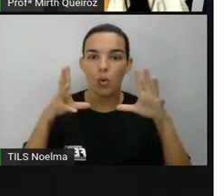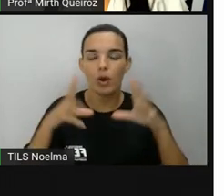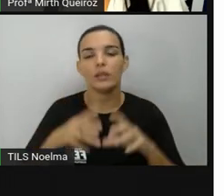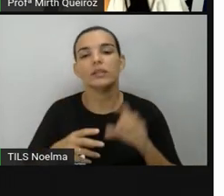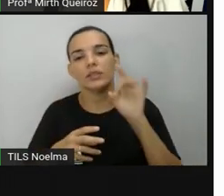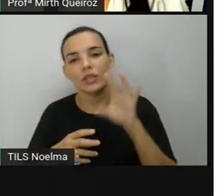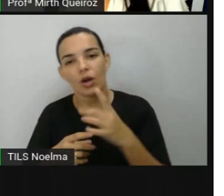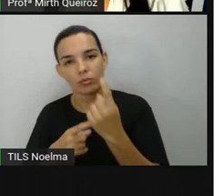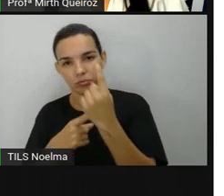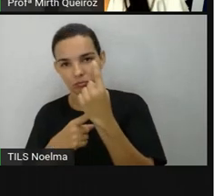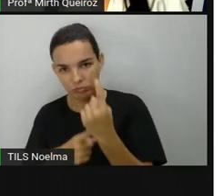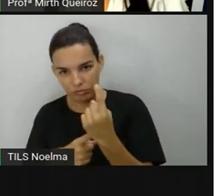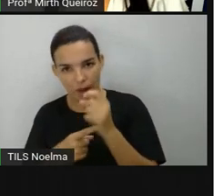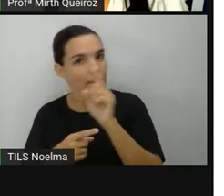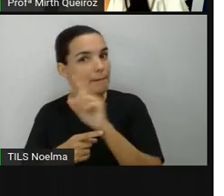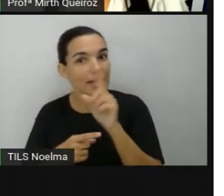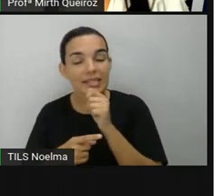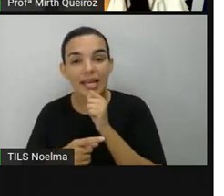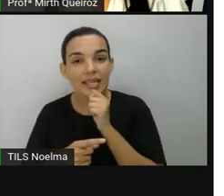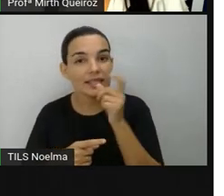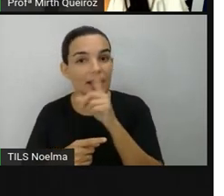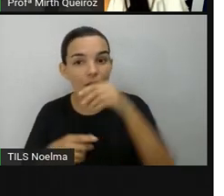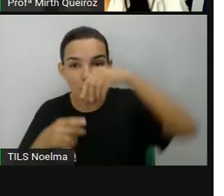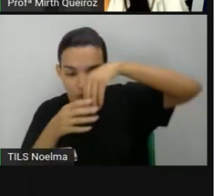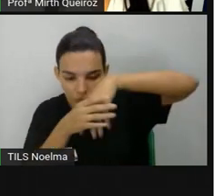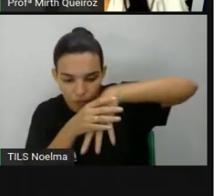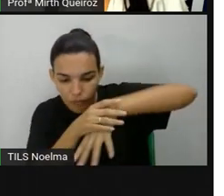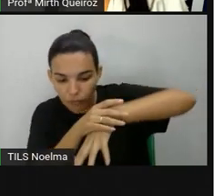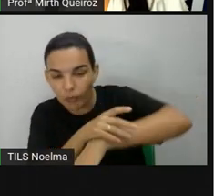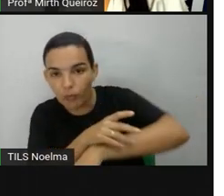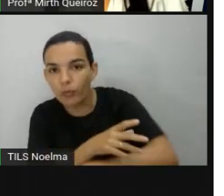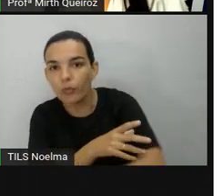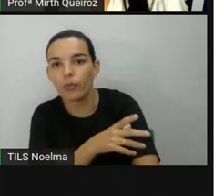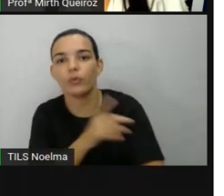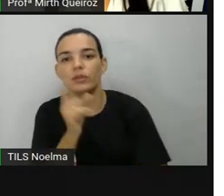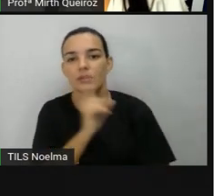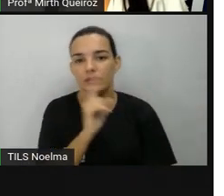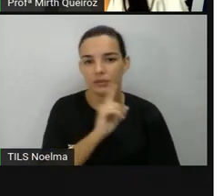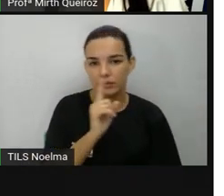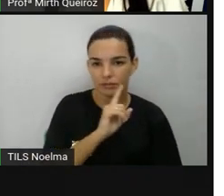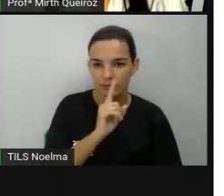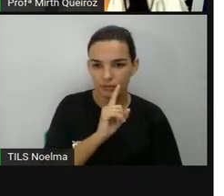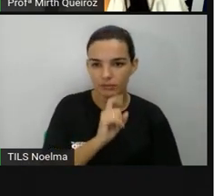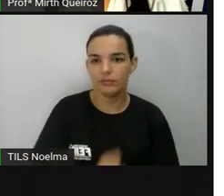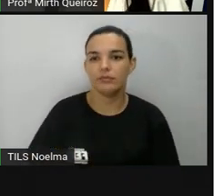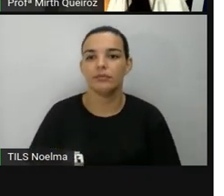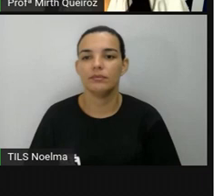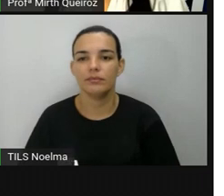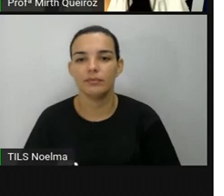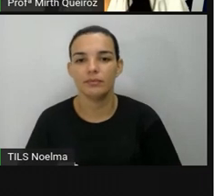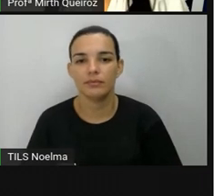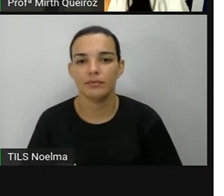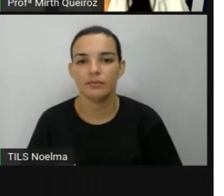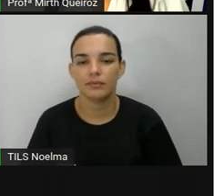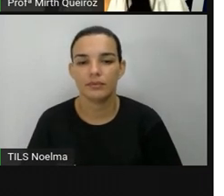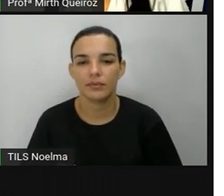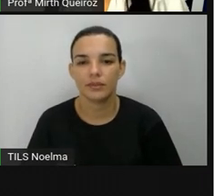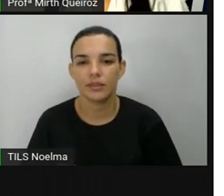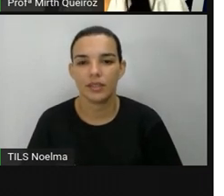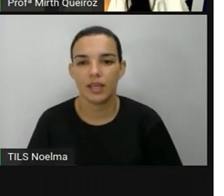Aí vocês iriam marcar um x aqui no de vocês, para vocês estarem acompanhando o adversário de vocês, tá? E aí